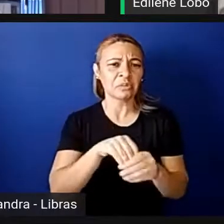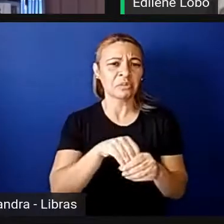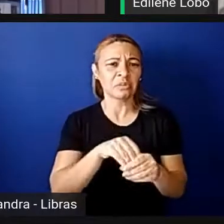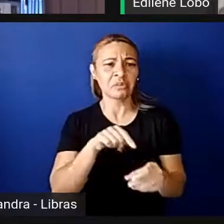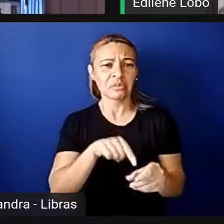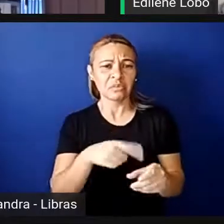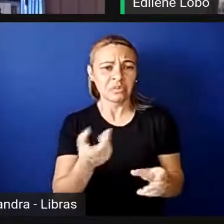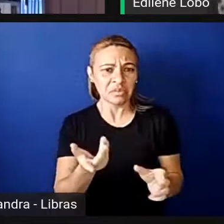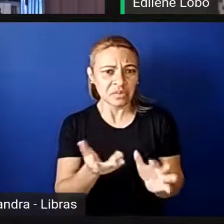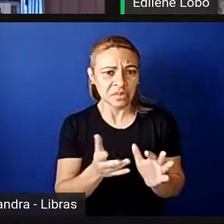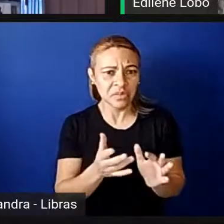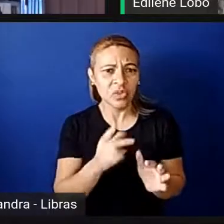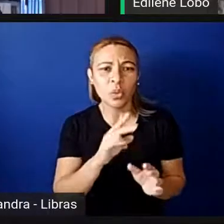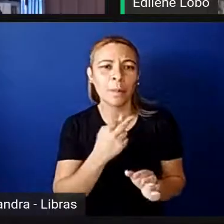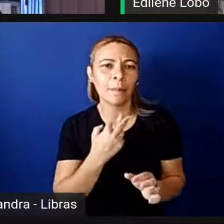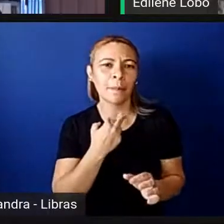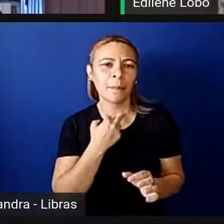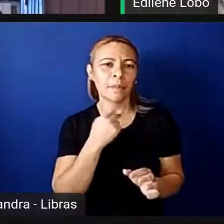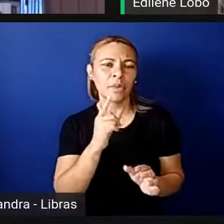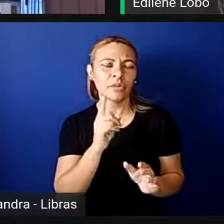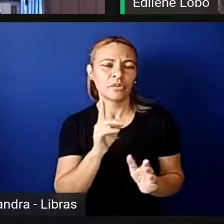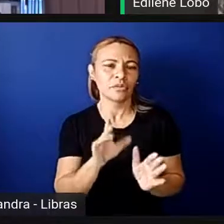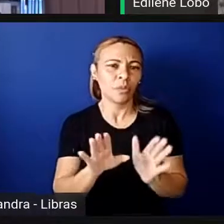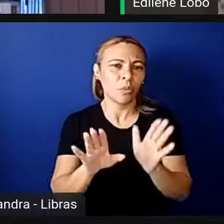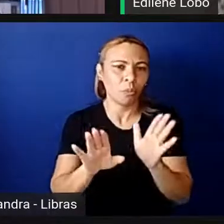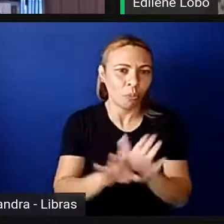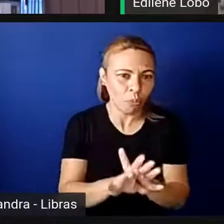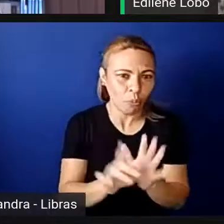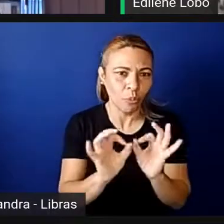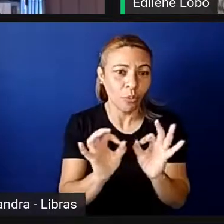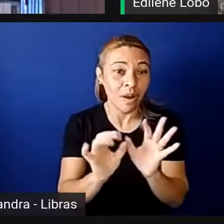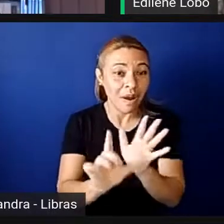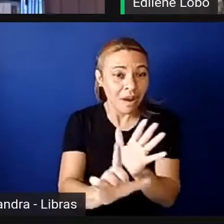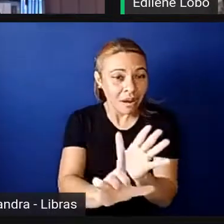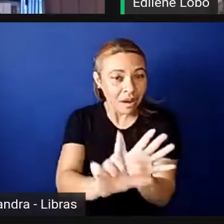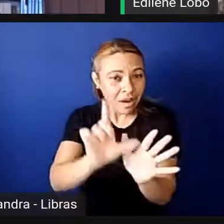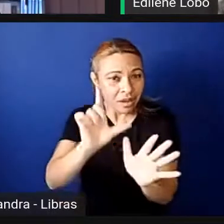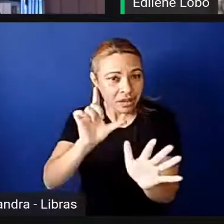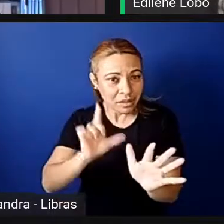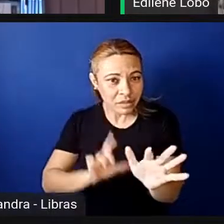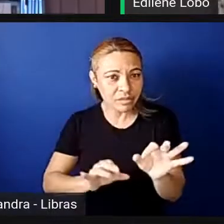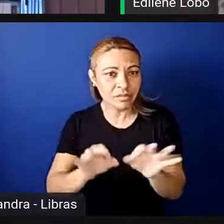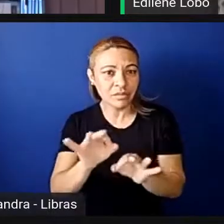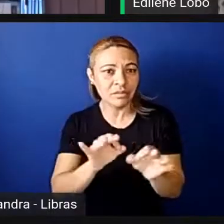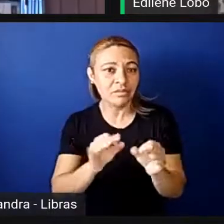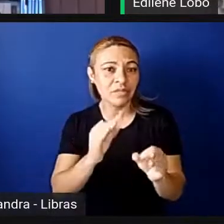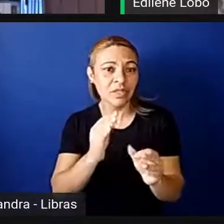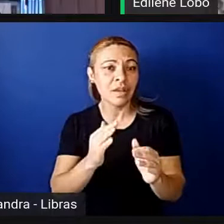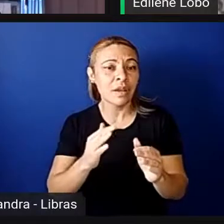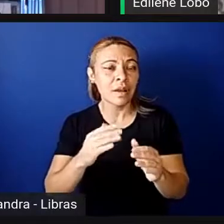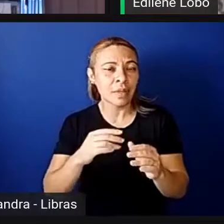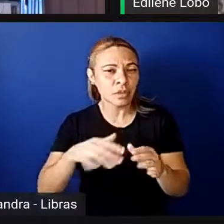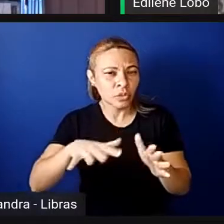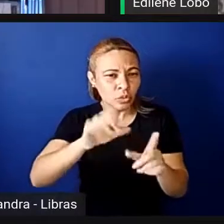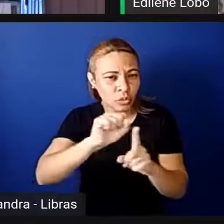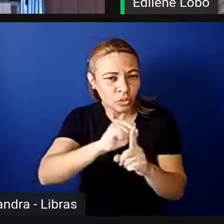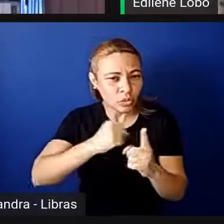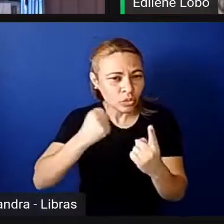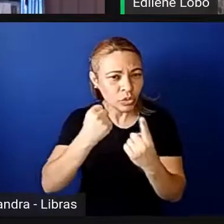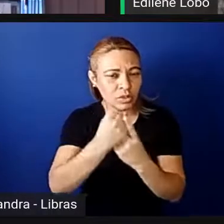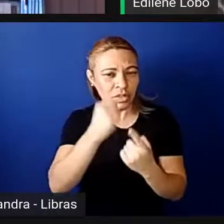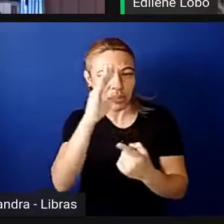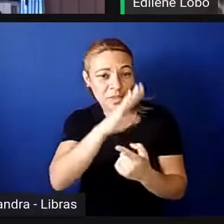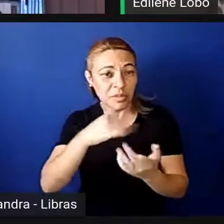podem ser ponto de chegada. o ponto de chegada ao qual a sociedade brasileira tem que se comprometer